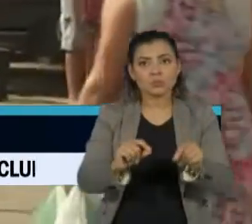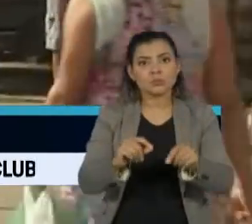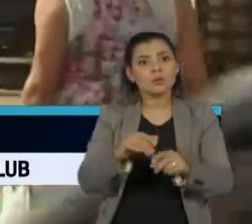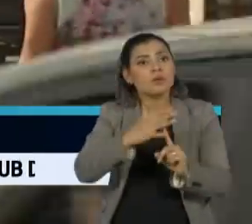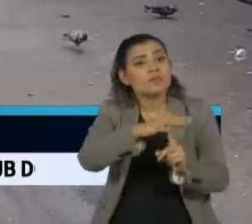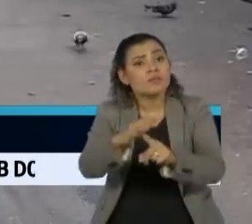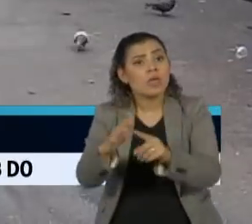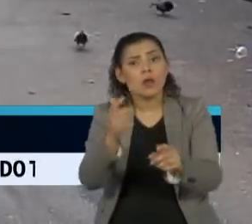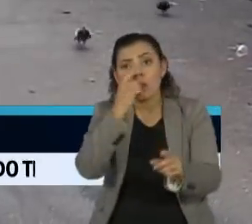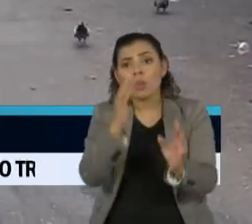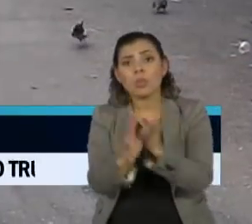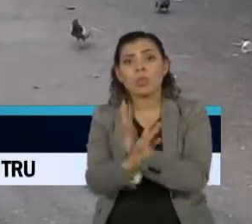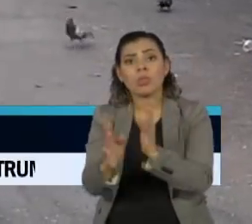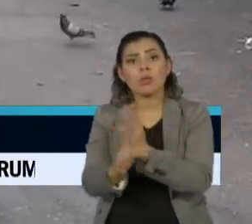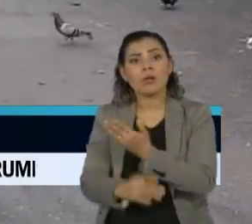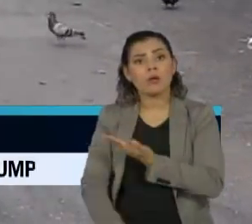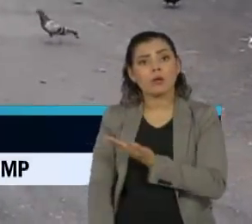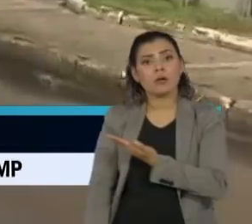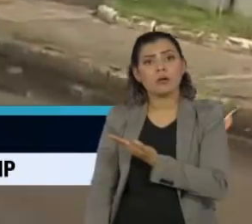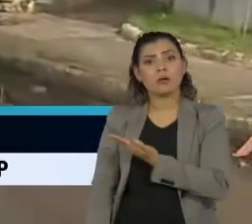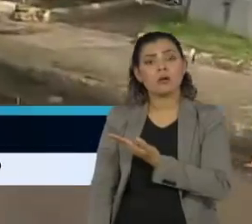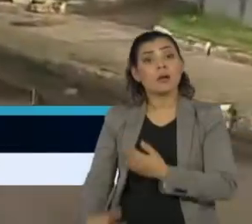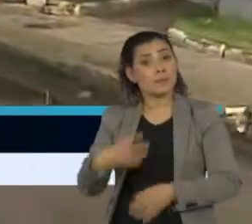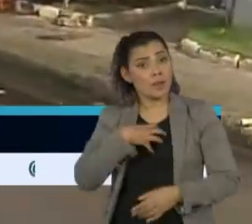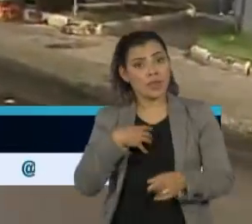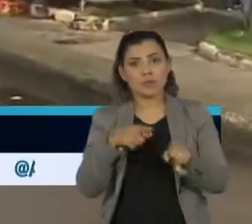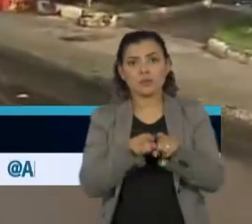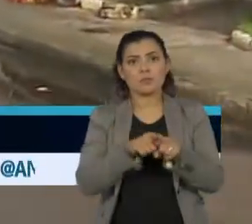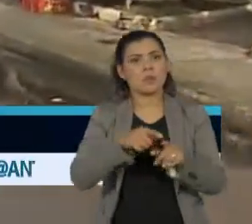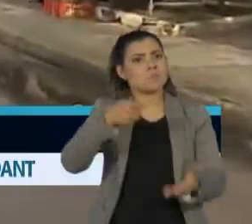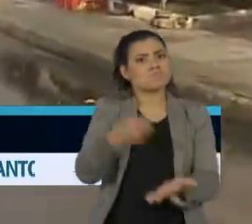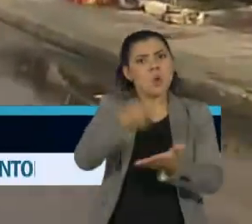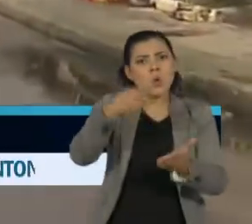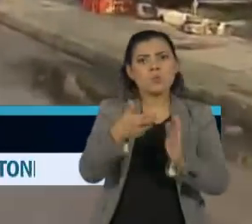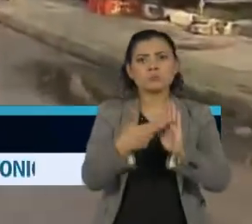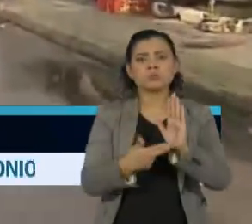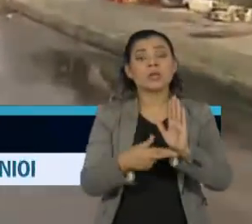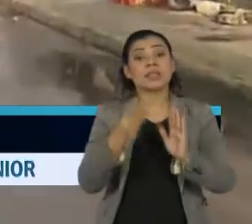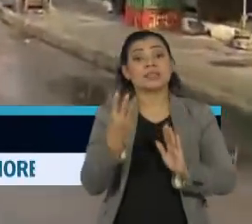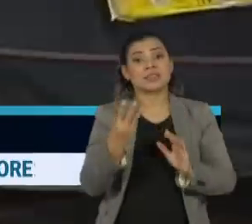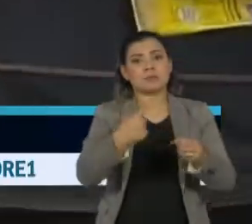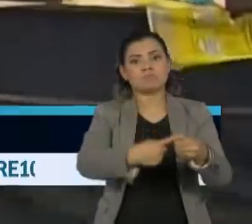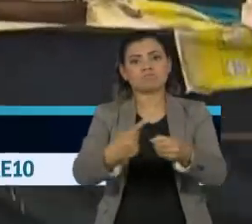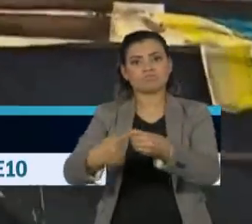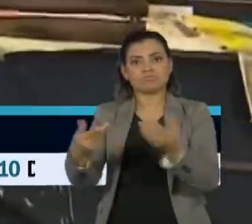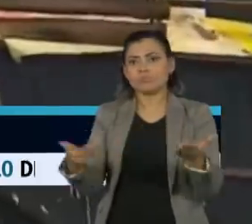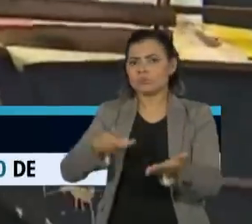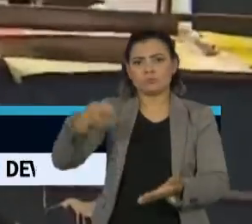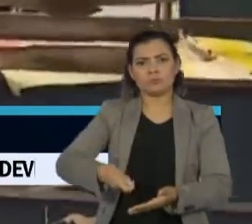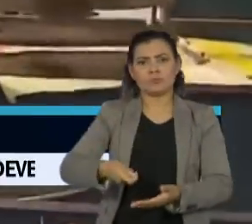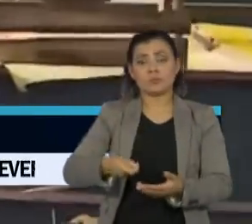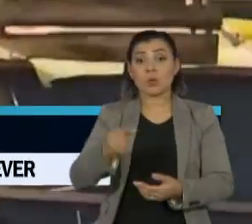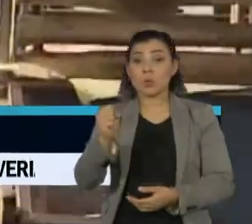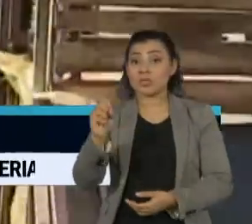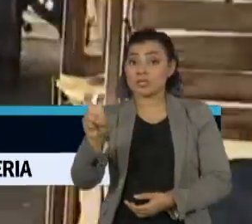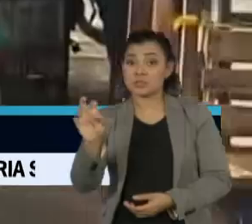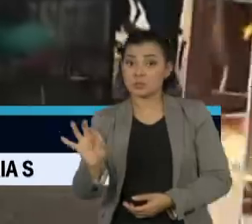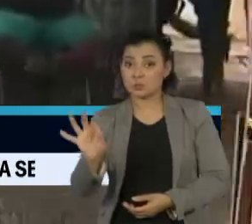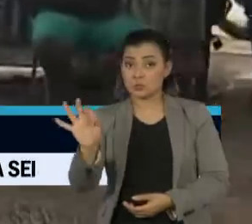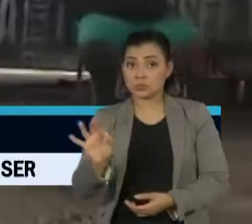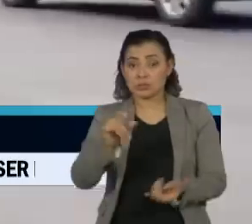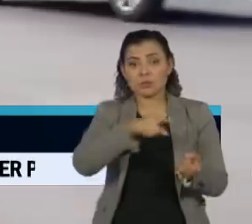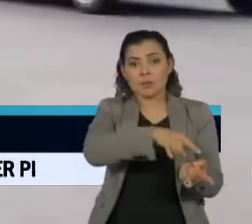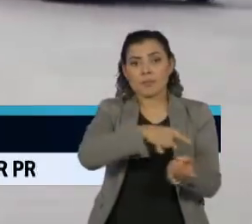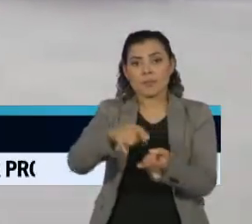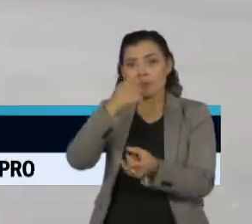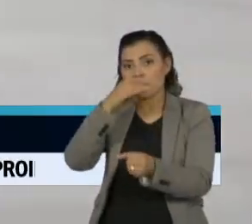lotada. Em Salvador, Bahia, restrições de circulação foram intensificadas em três bairros a partir de hoje. 85% dos leitos